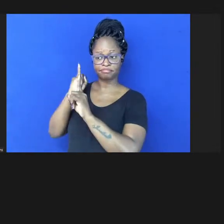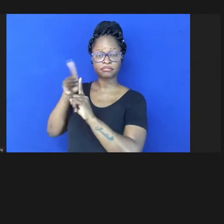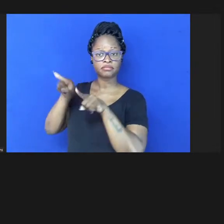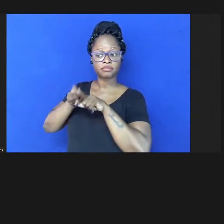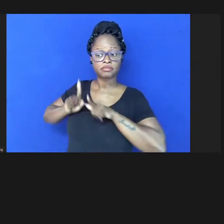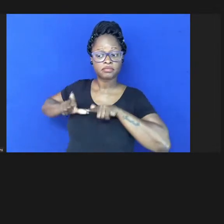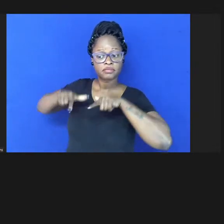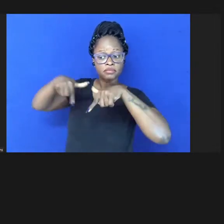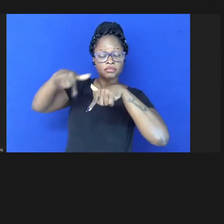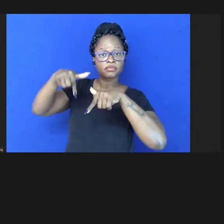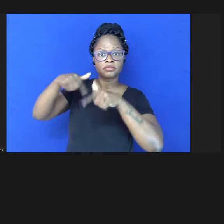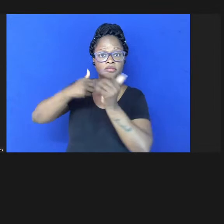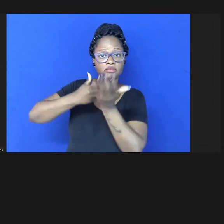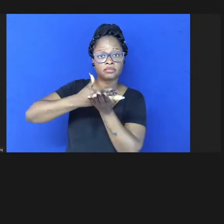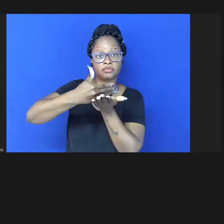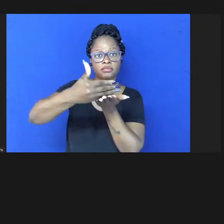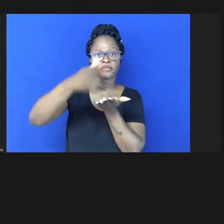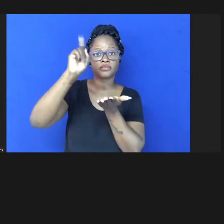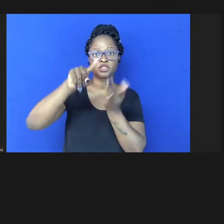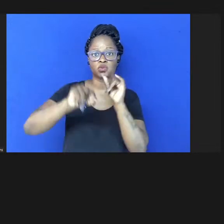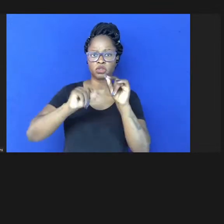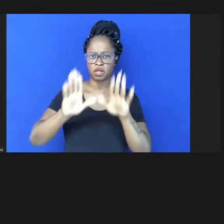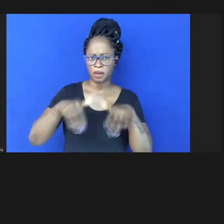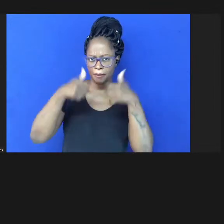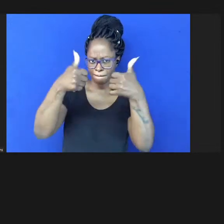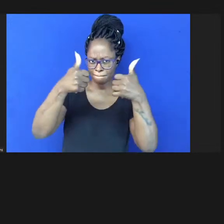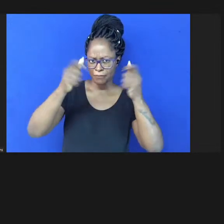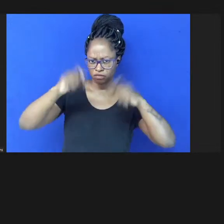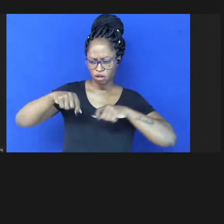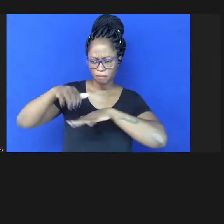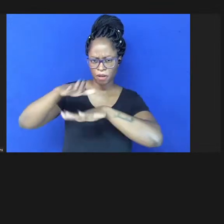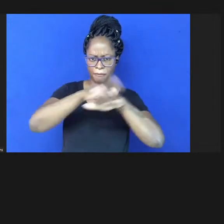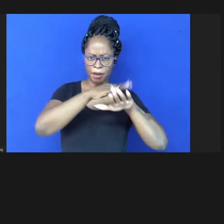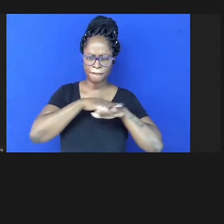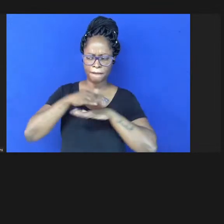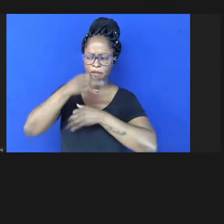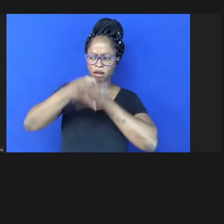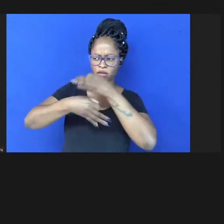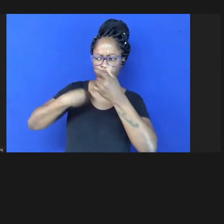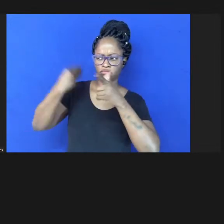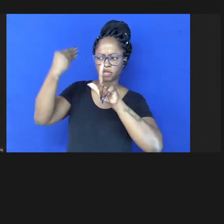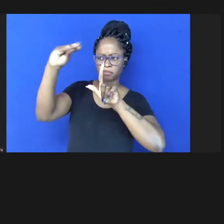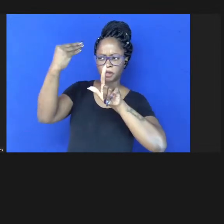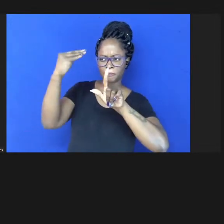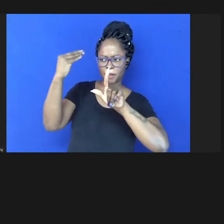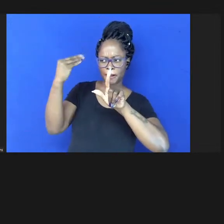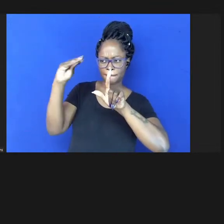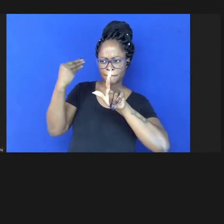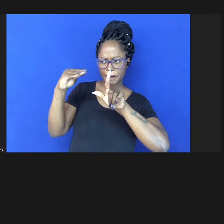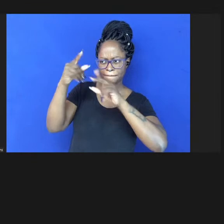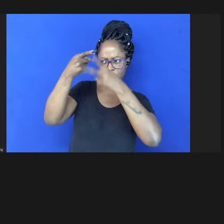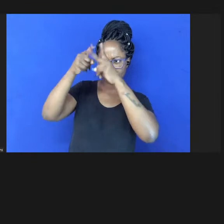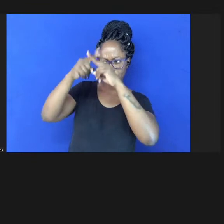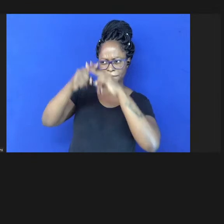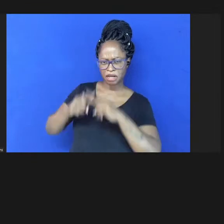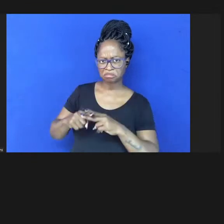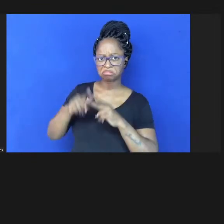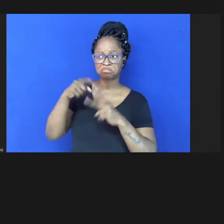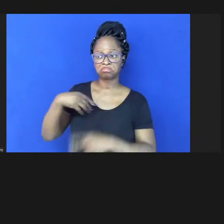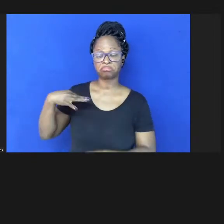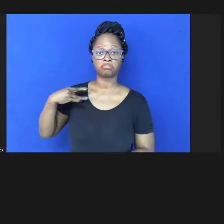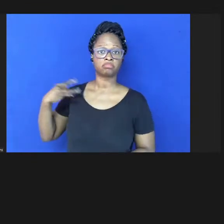inicial seria a melhor maneira de fazer com comentários de revisores voluntários